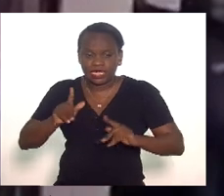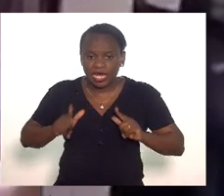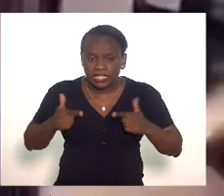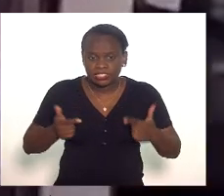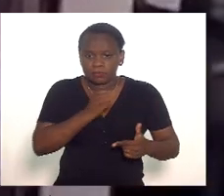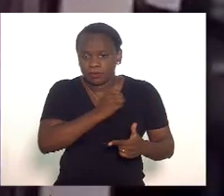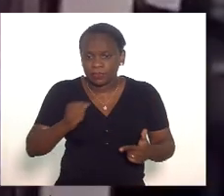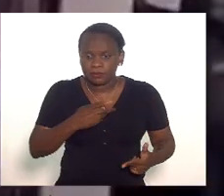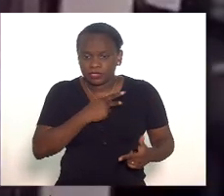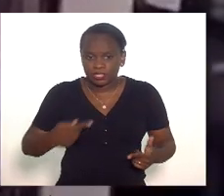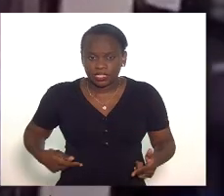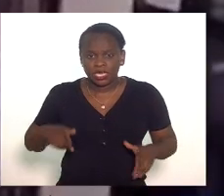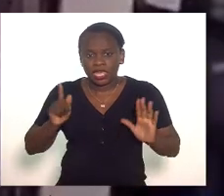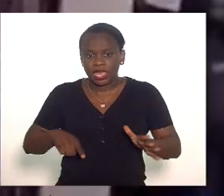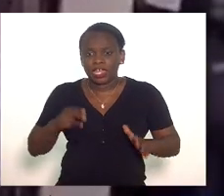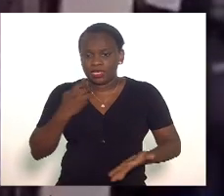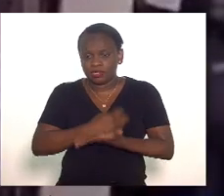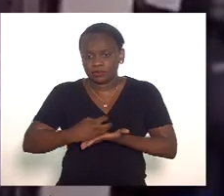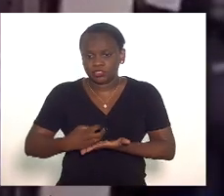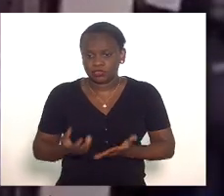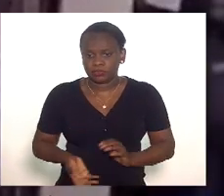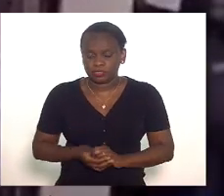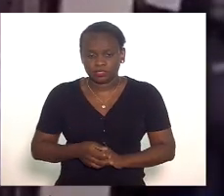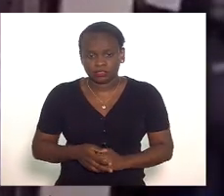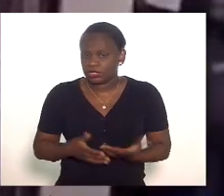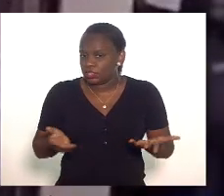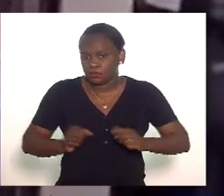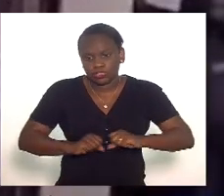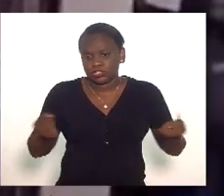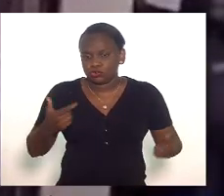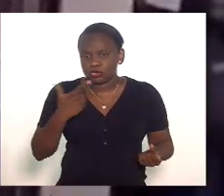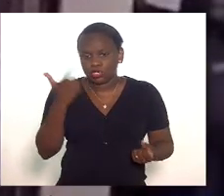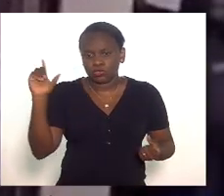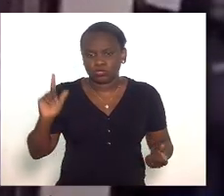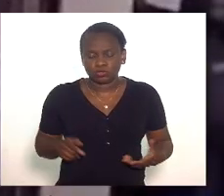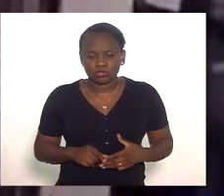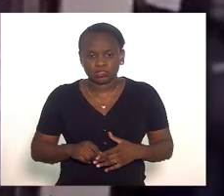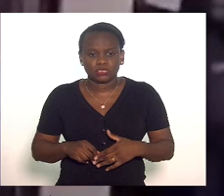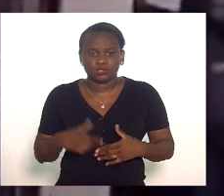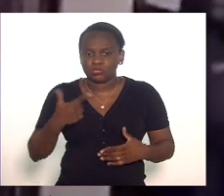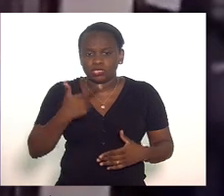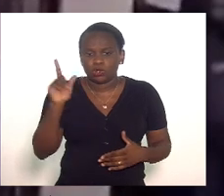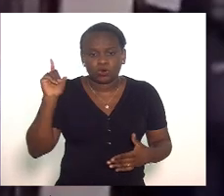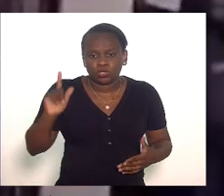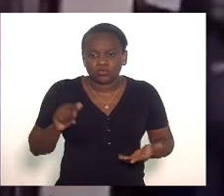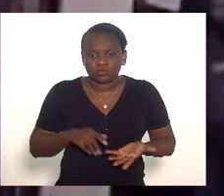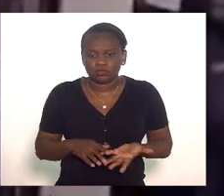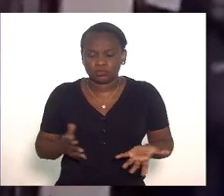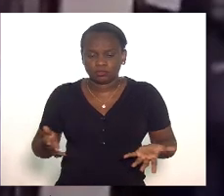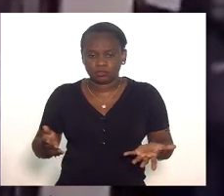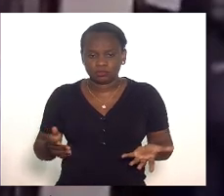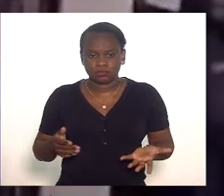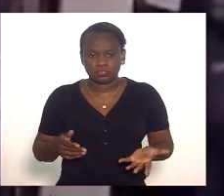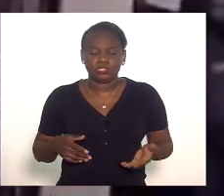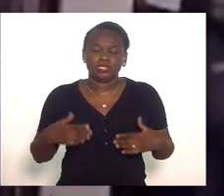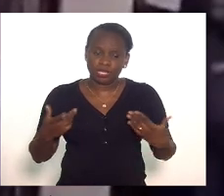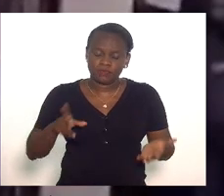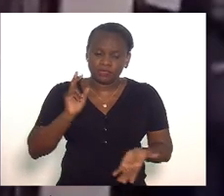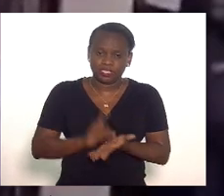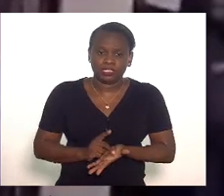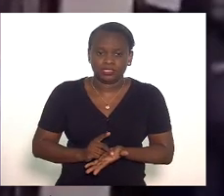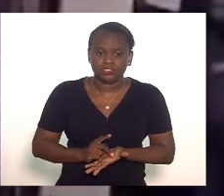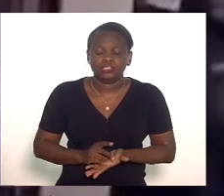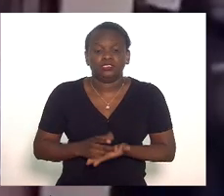o presidente da república é o impeachment não tem outra saída não tem outra saída essa é que é a